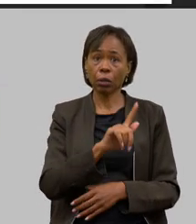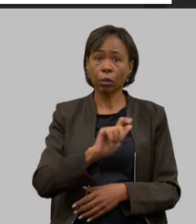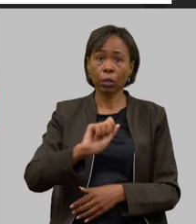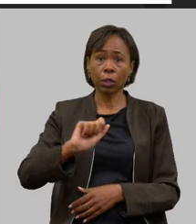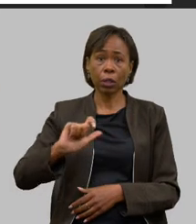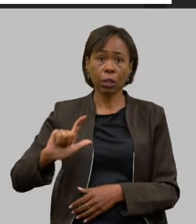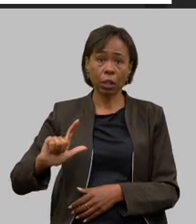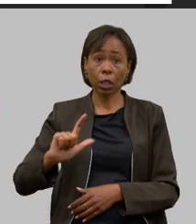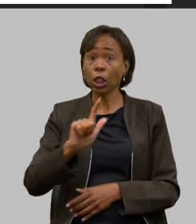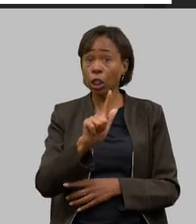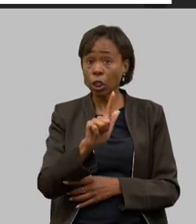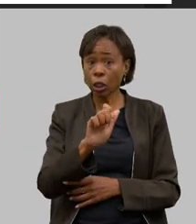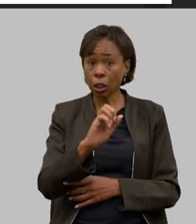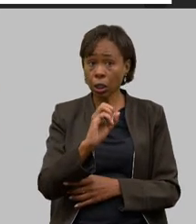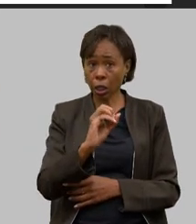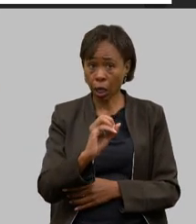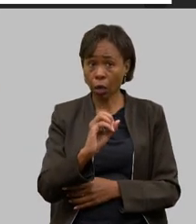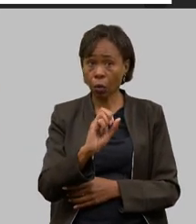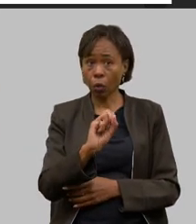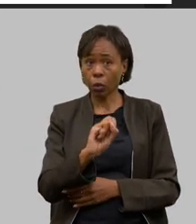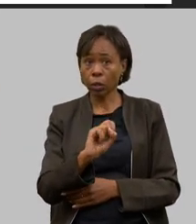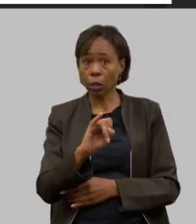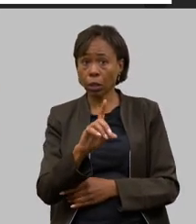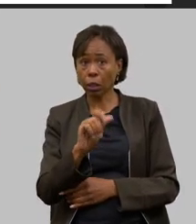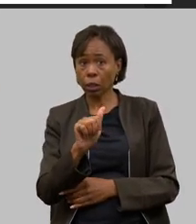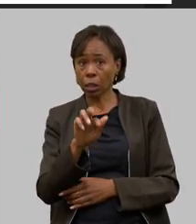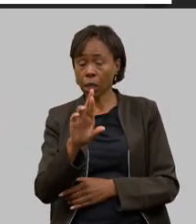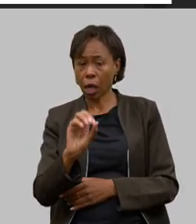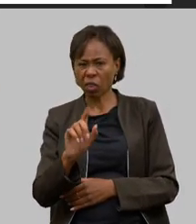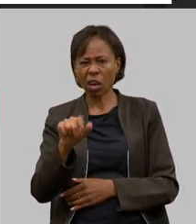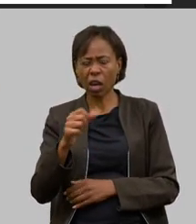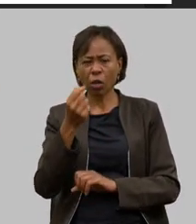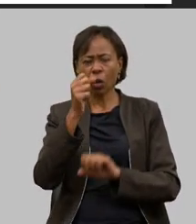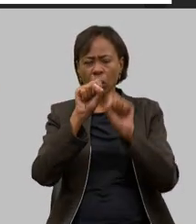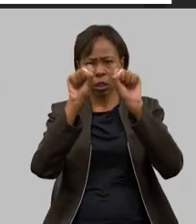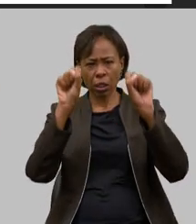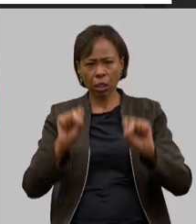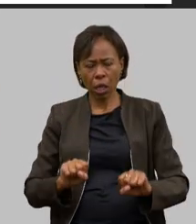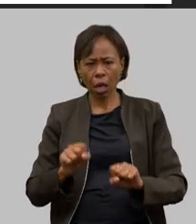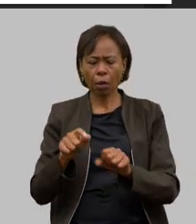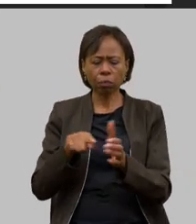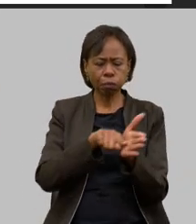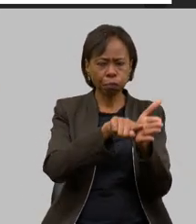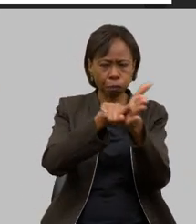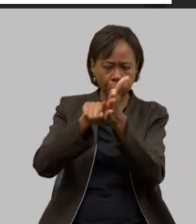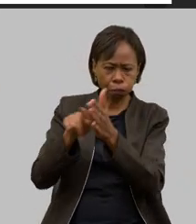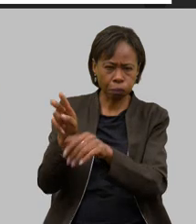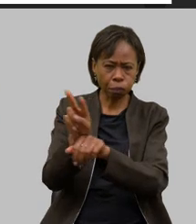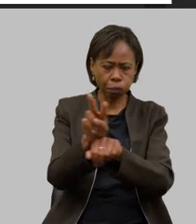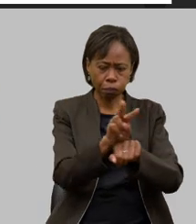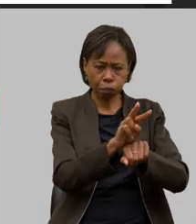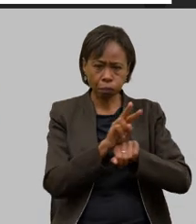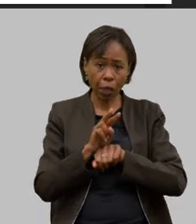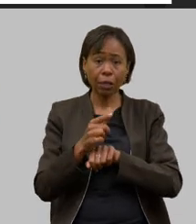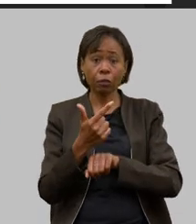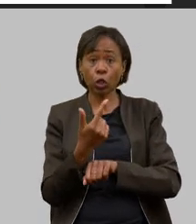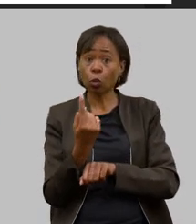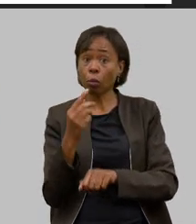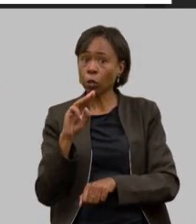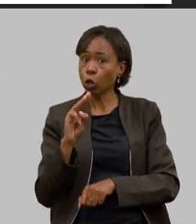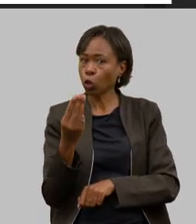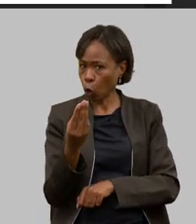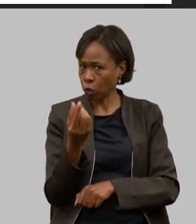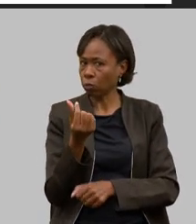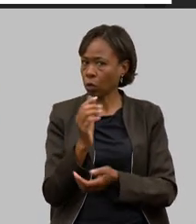cidagro um sistema mais inteligente para fazer a fiscalização e a rastreabilidade nós vamos investir 21 milhões de reais nesse